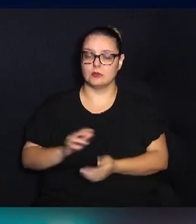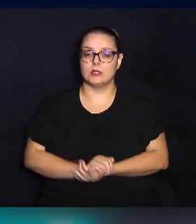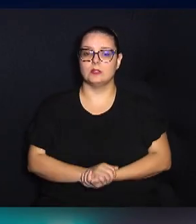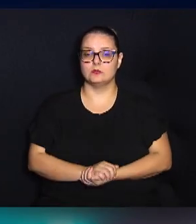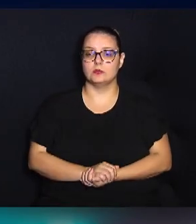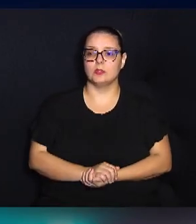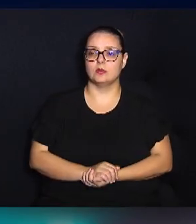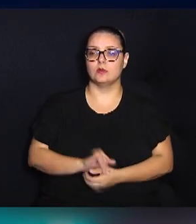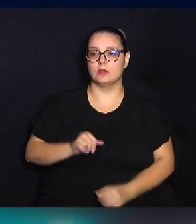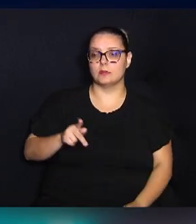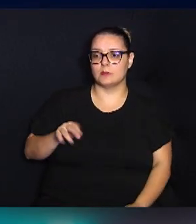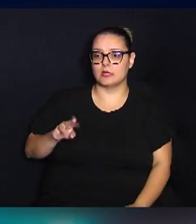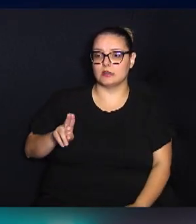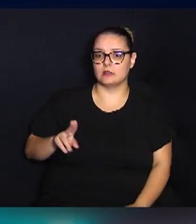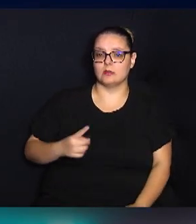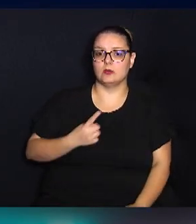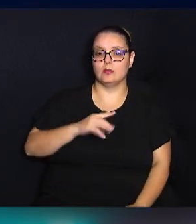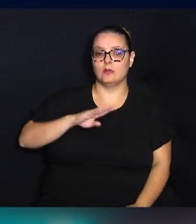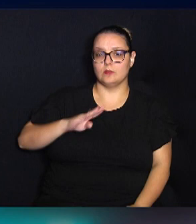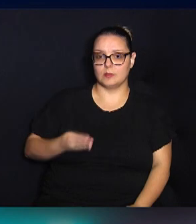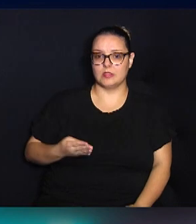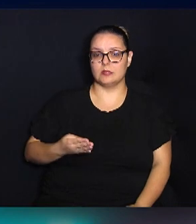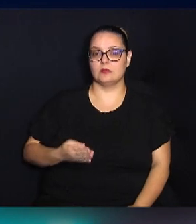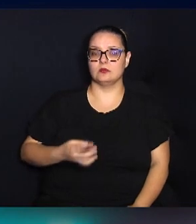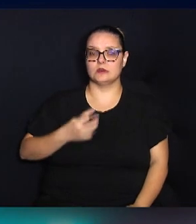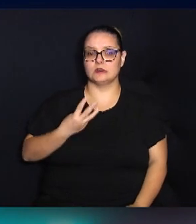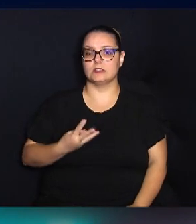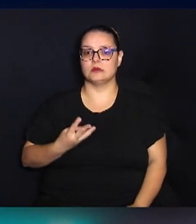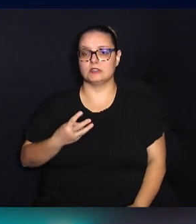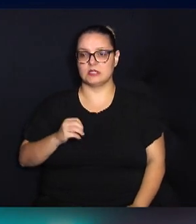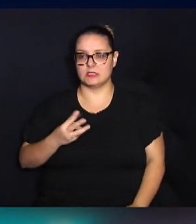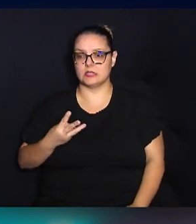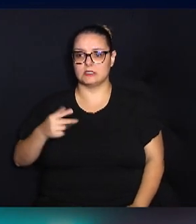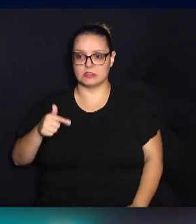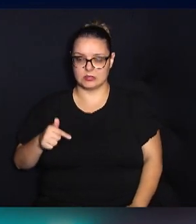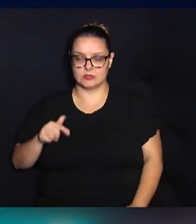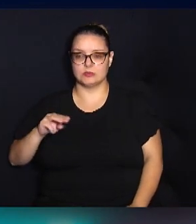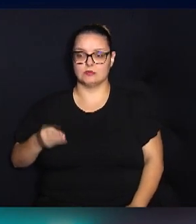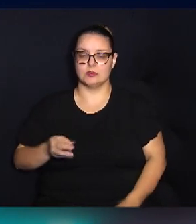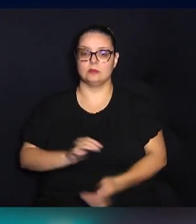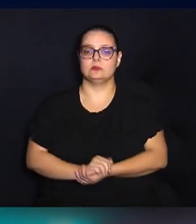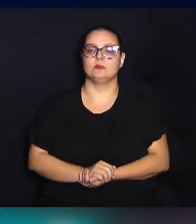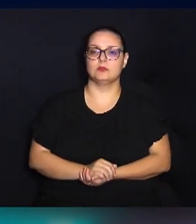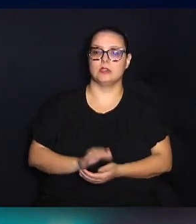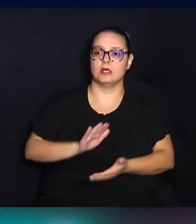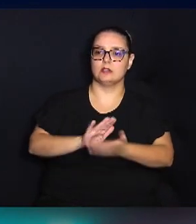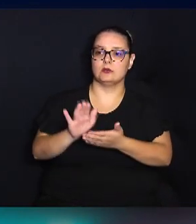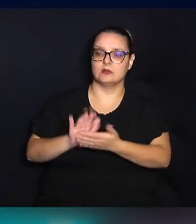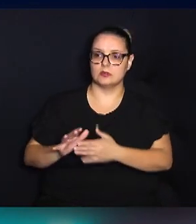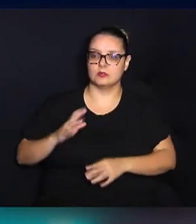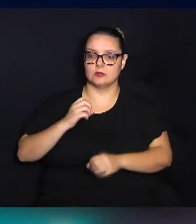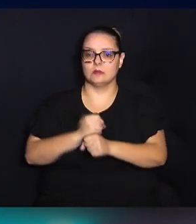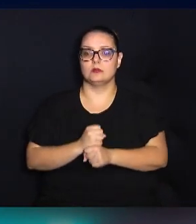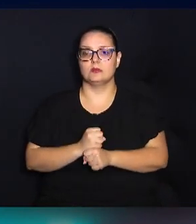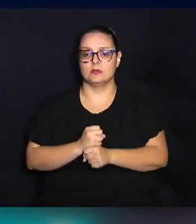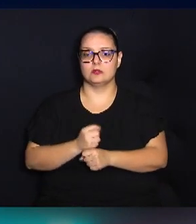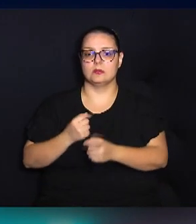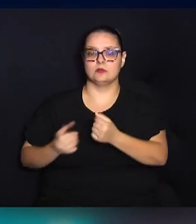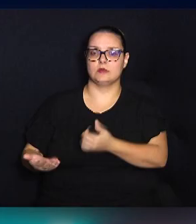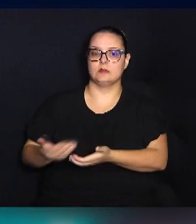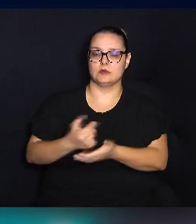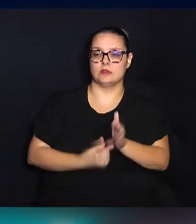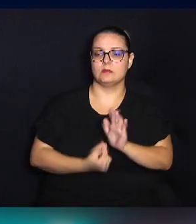IPTU, com uma arrecadação de R 1,37,7 bilhões. As despesas totais, destacamos aqui, despesa orçada,